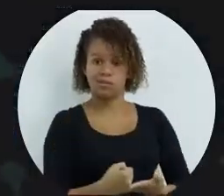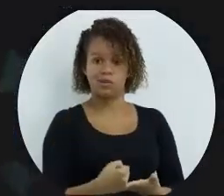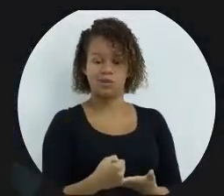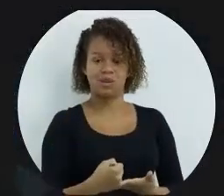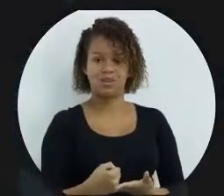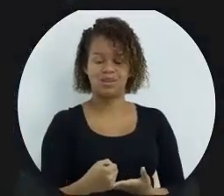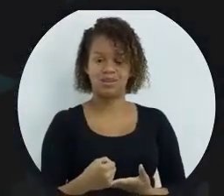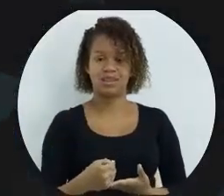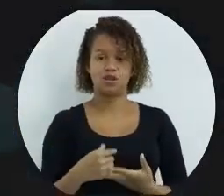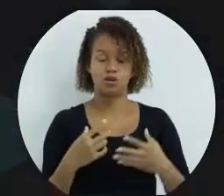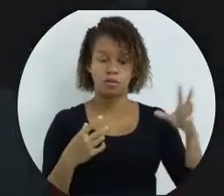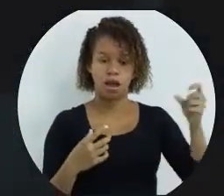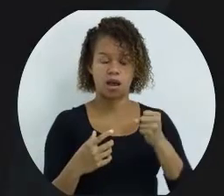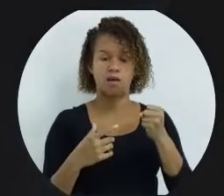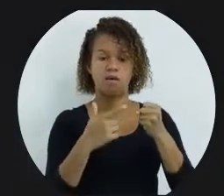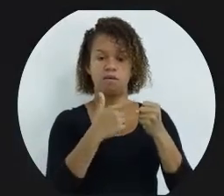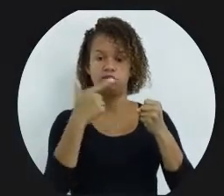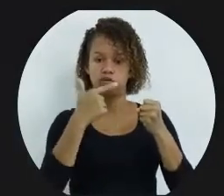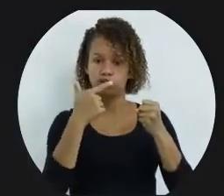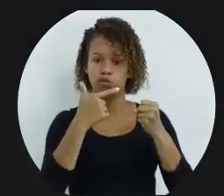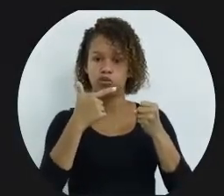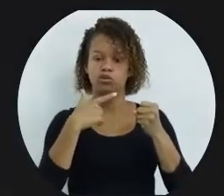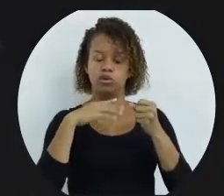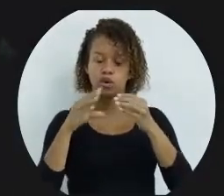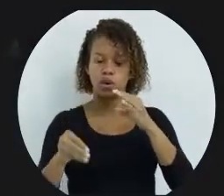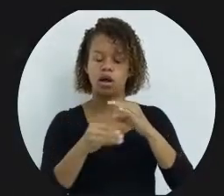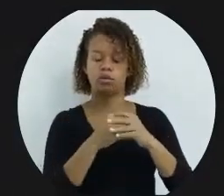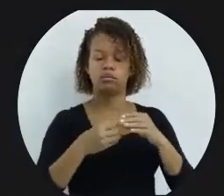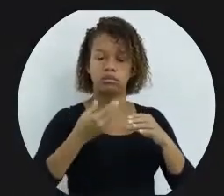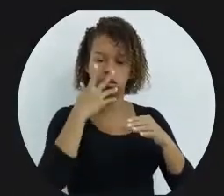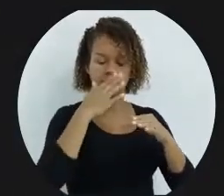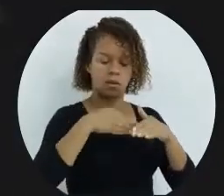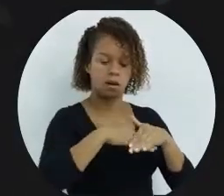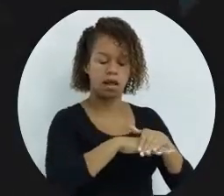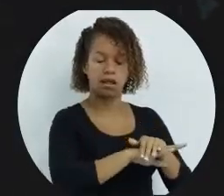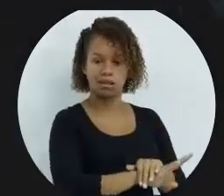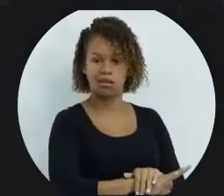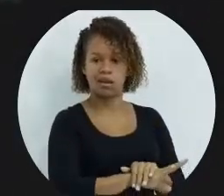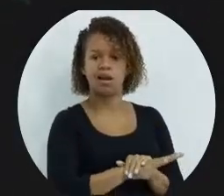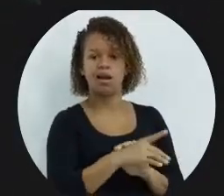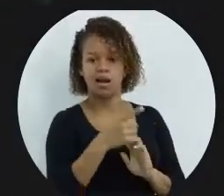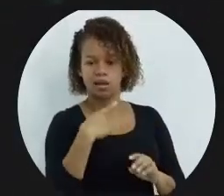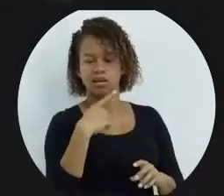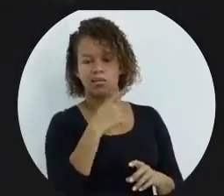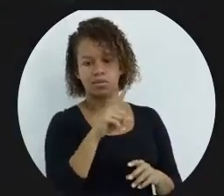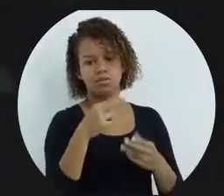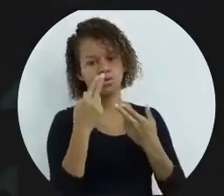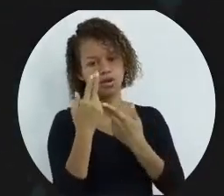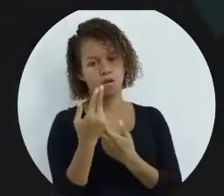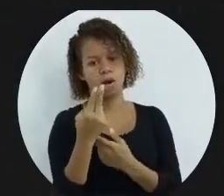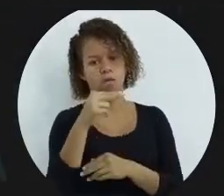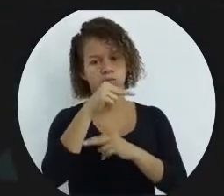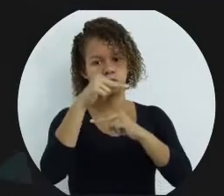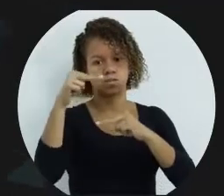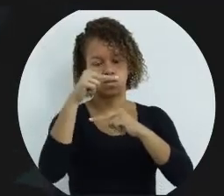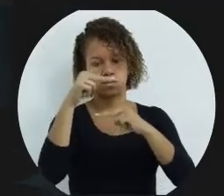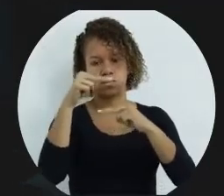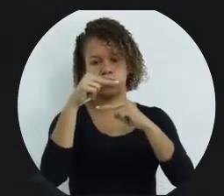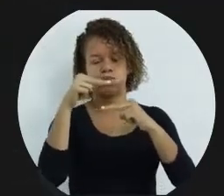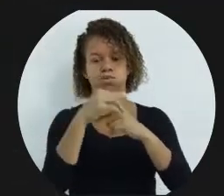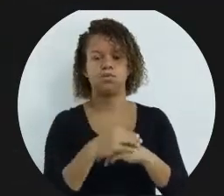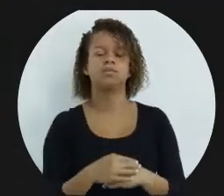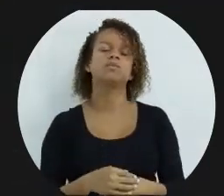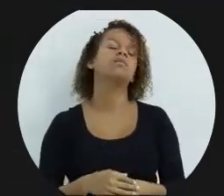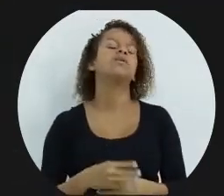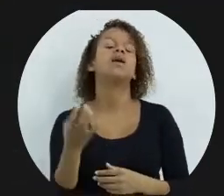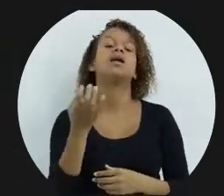quando a gente pega o valor 2 e coloca dentro da gavetinha. Isso é feito através do símbolo de igual. Então, quando a